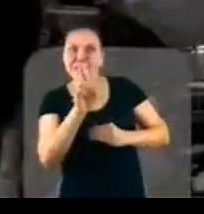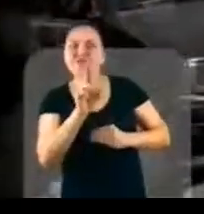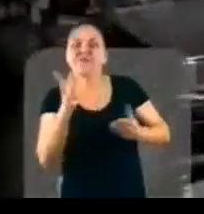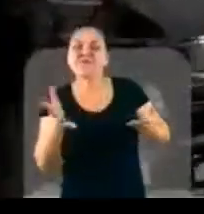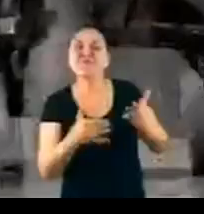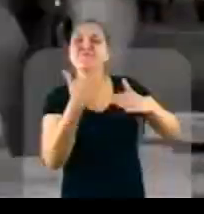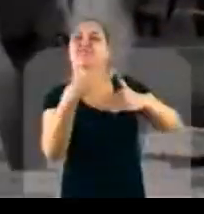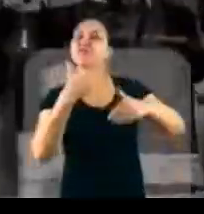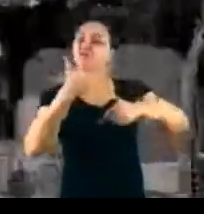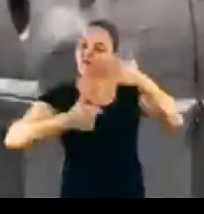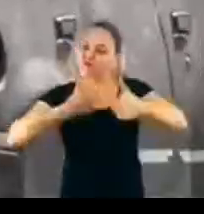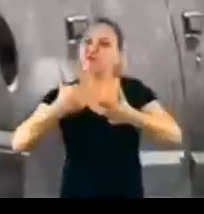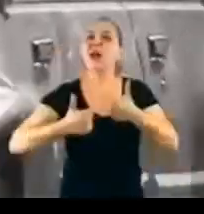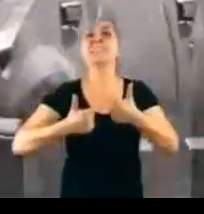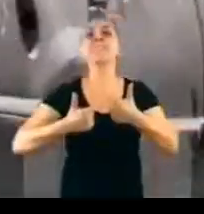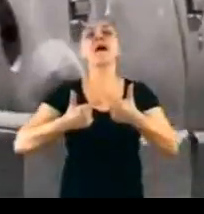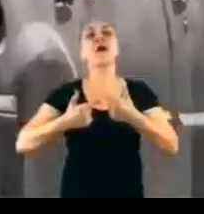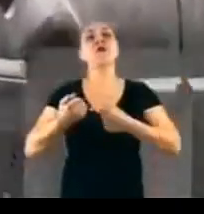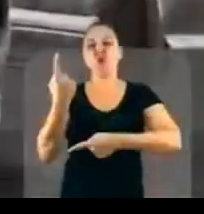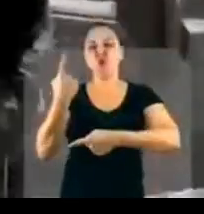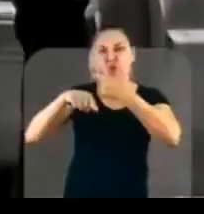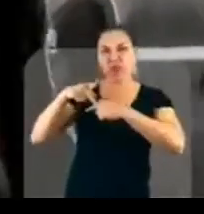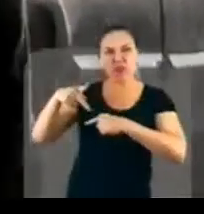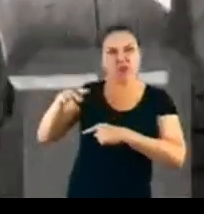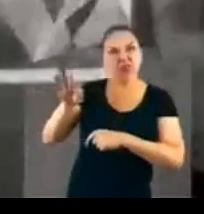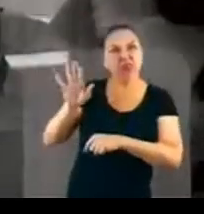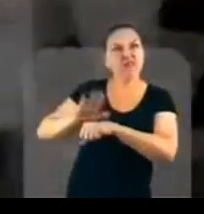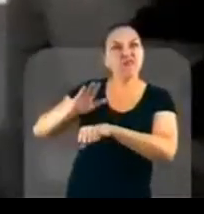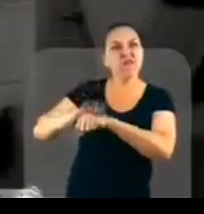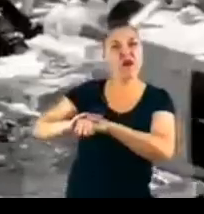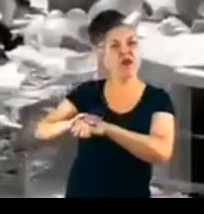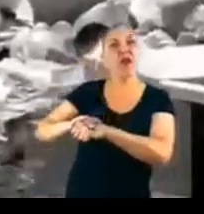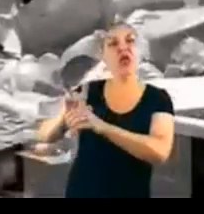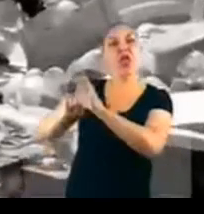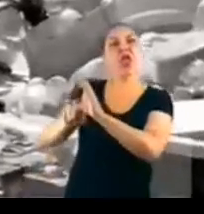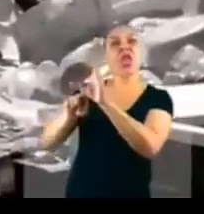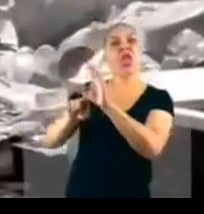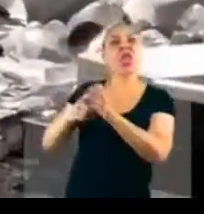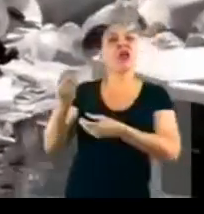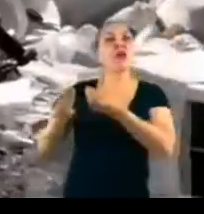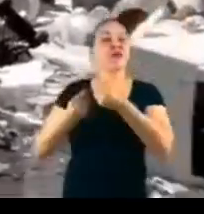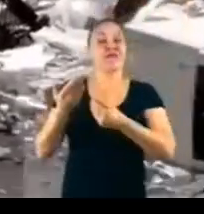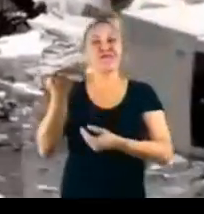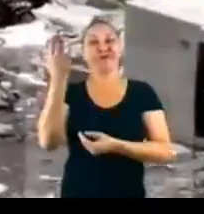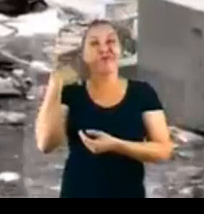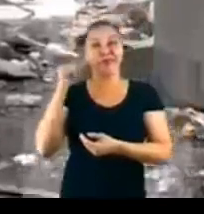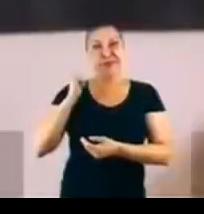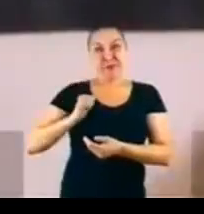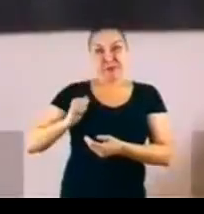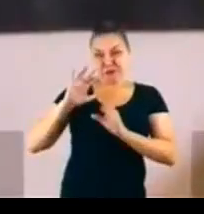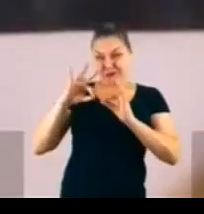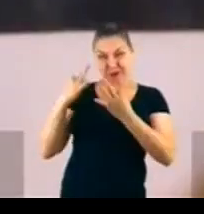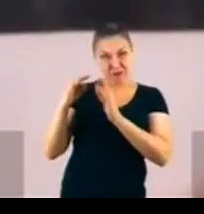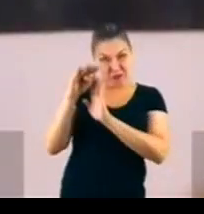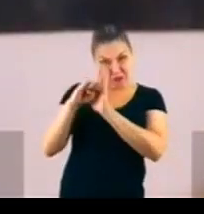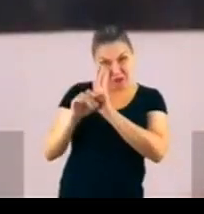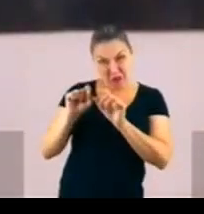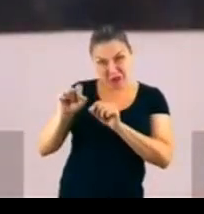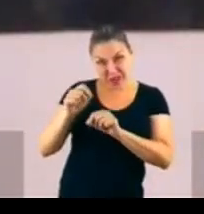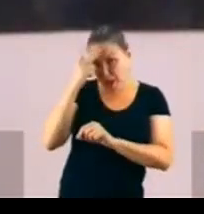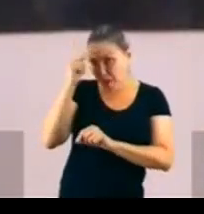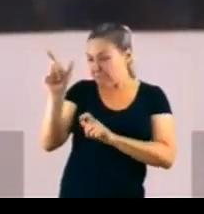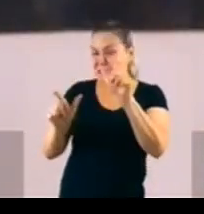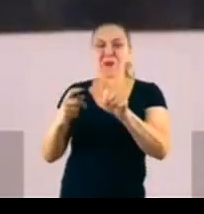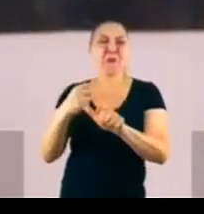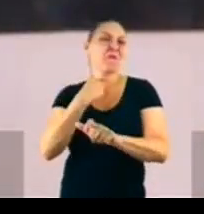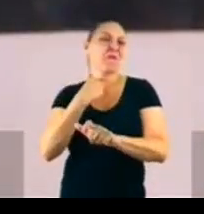porque para receber o antigo Bolsa Família, as pessoas não podiam trabalhar. Lembra? Muita gente deixou